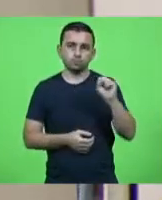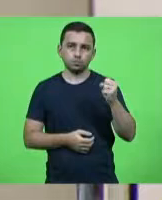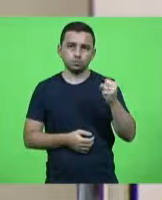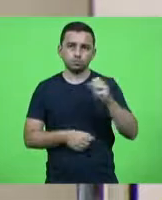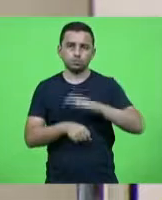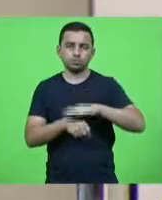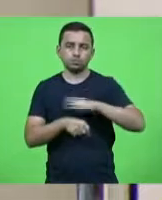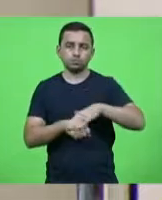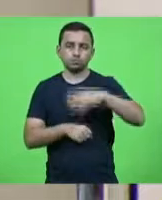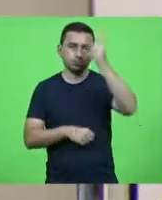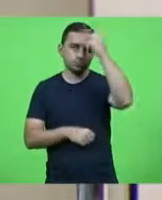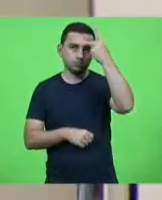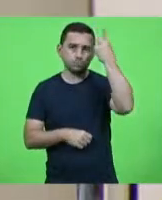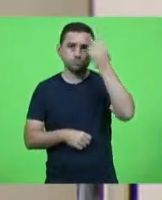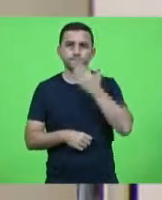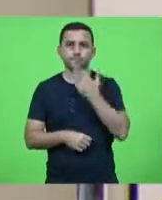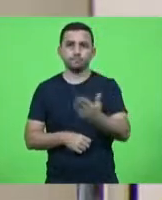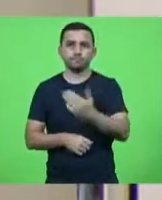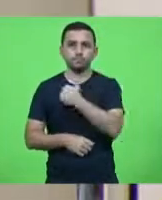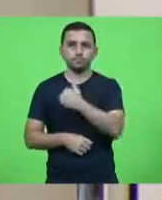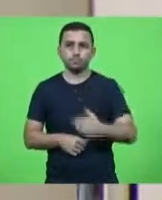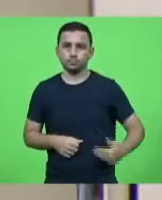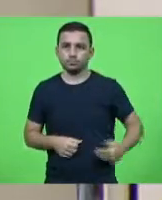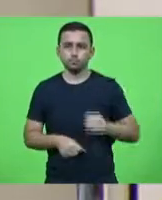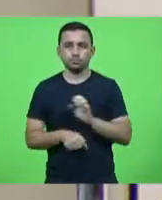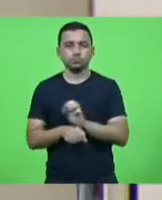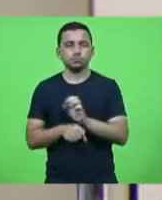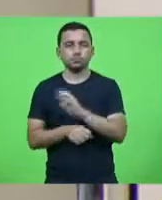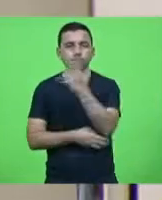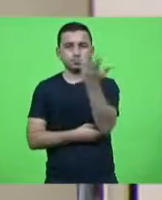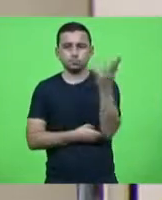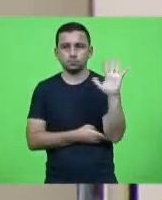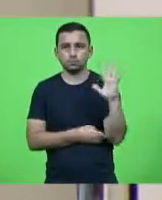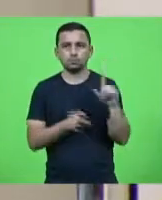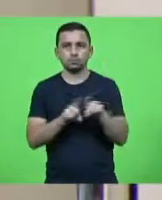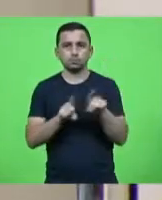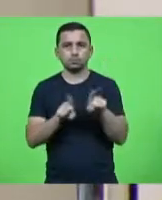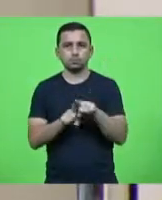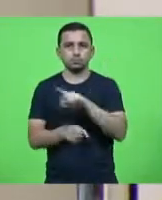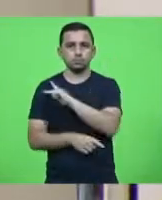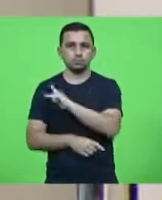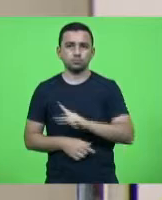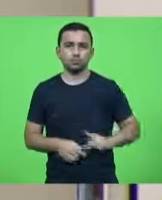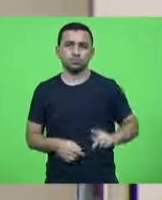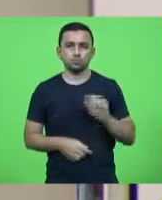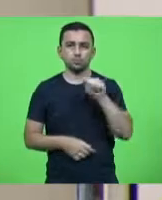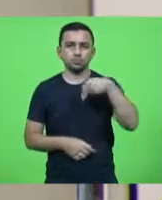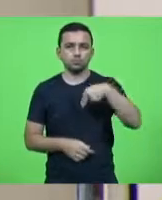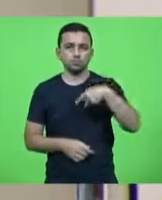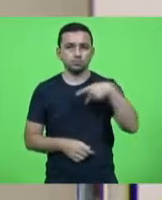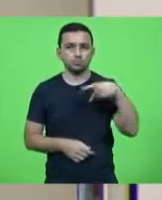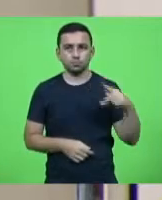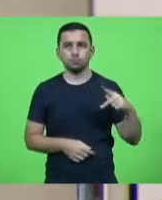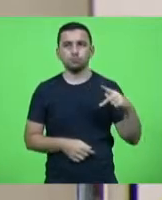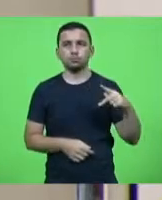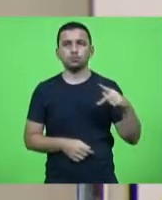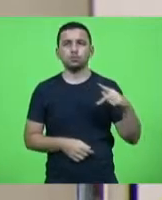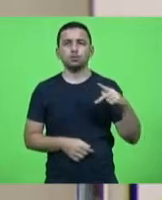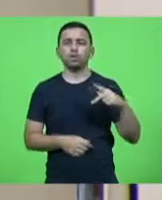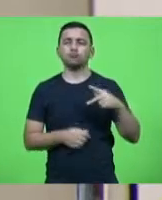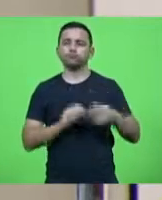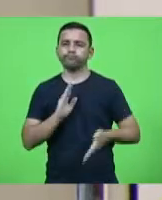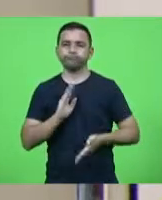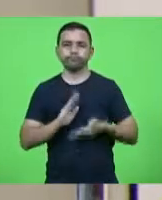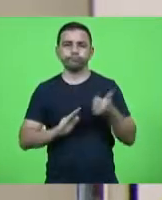deputado Paulinha. Apelando ao ministro de Estado do Meio Ambiente e ao presidente da ANP pela retirada da